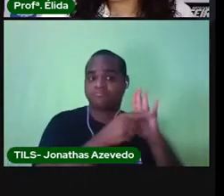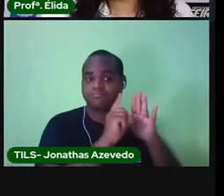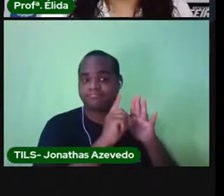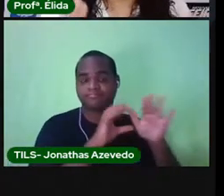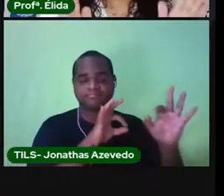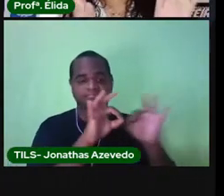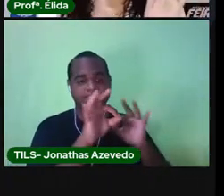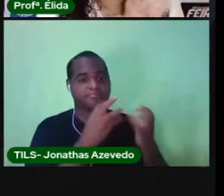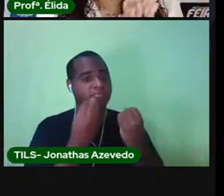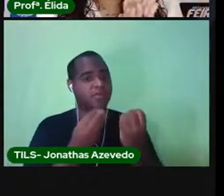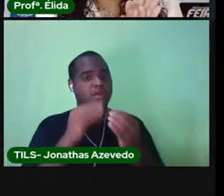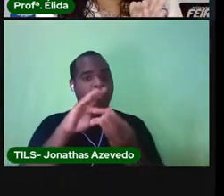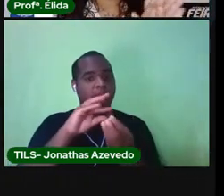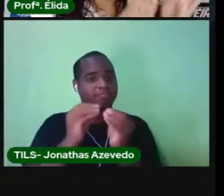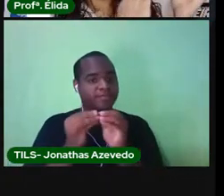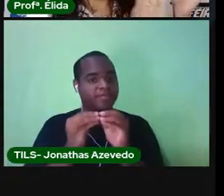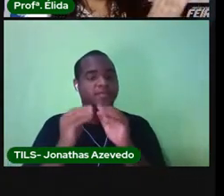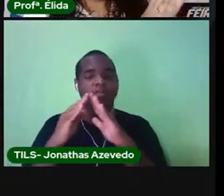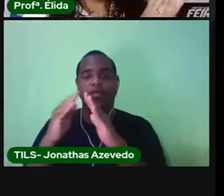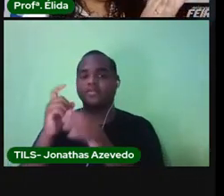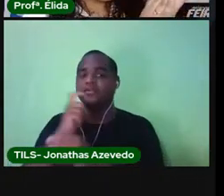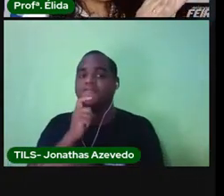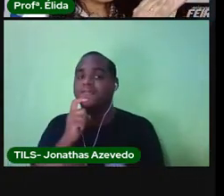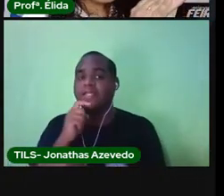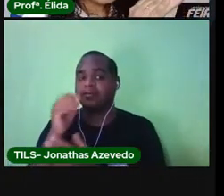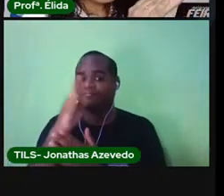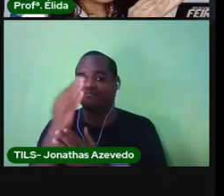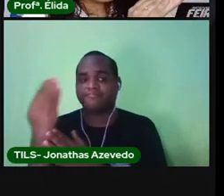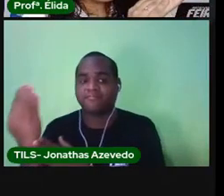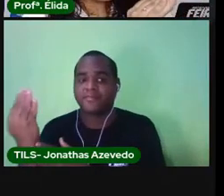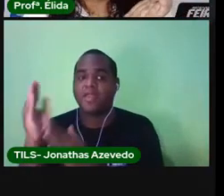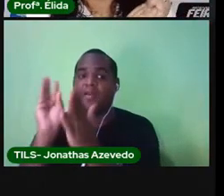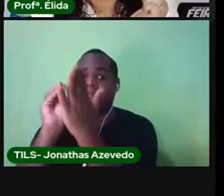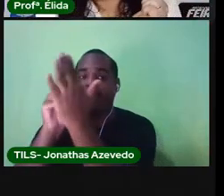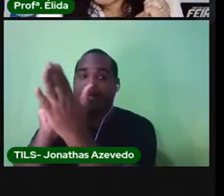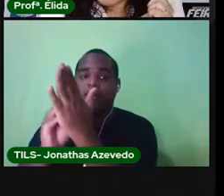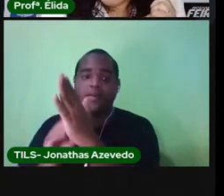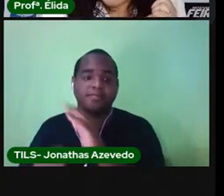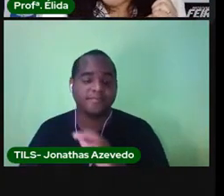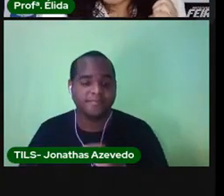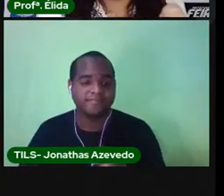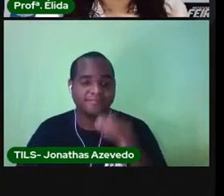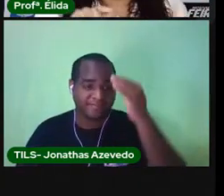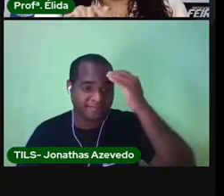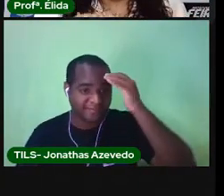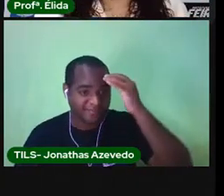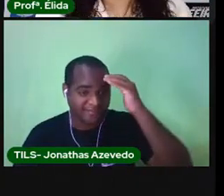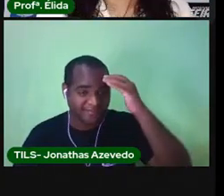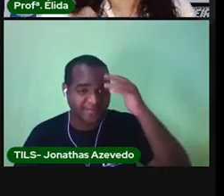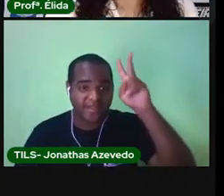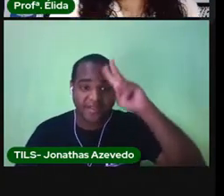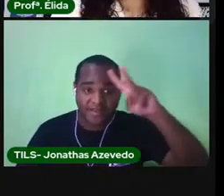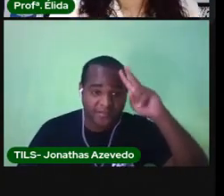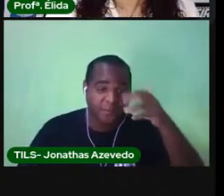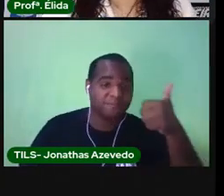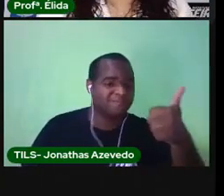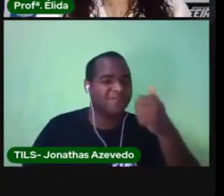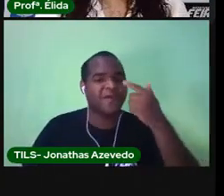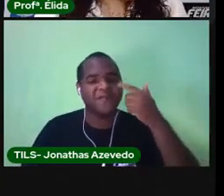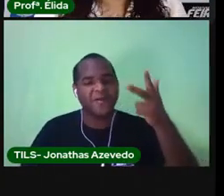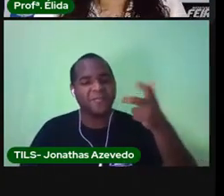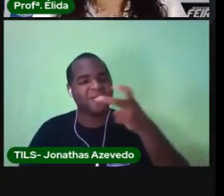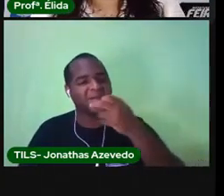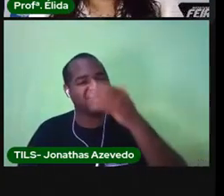bilhetinho, chega na porta da geladeira, coloca lá e põe um ímã. Entendeu? Lembrou? Tá vendo que